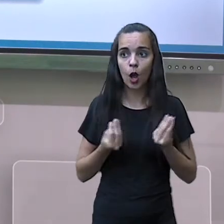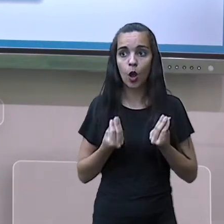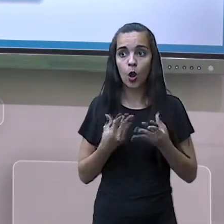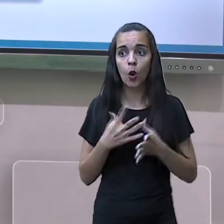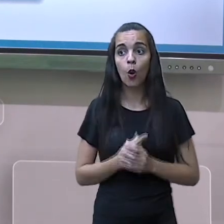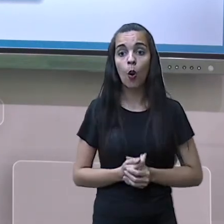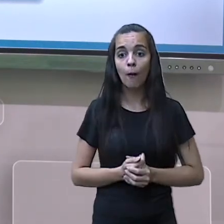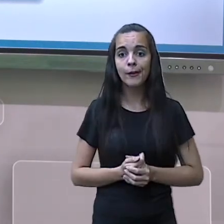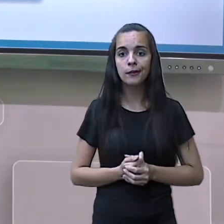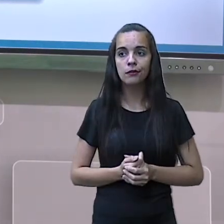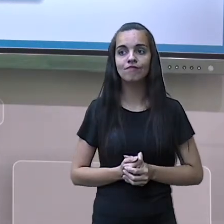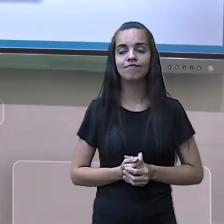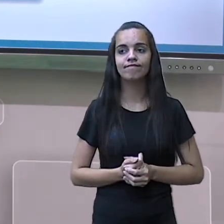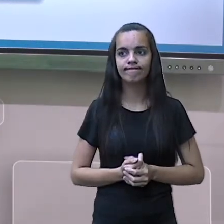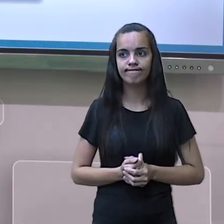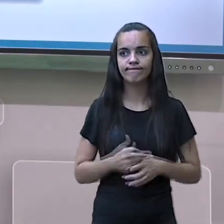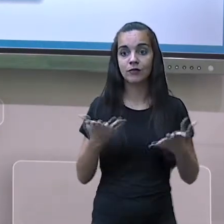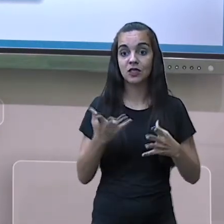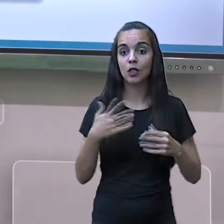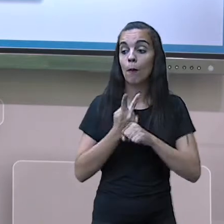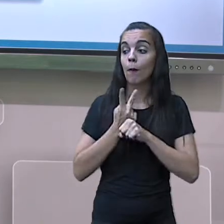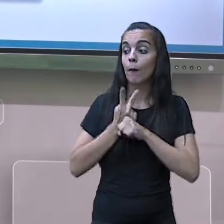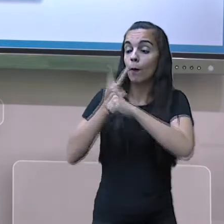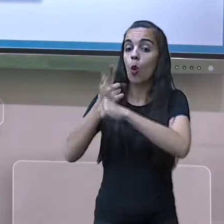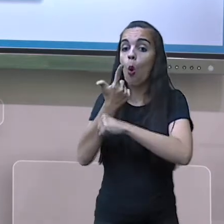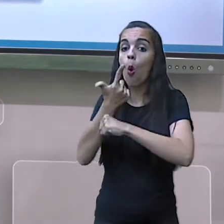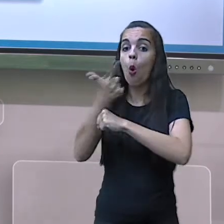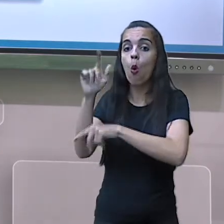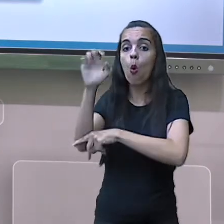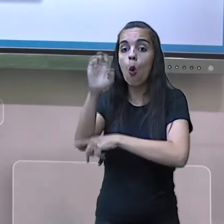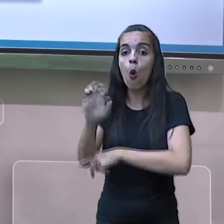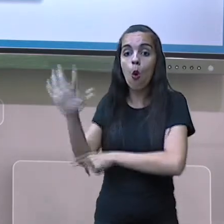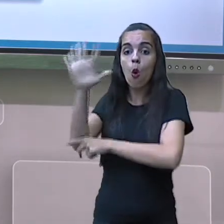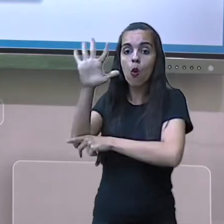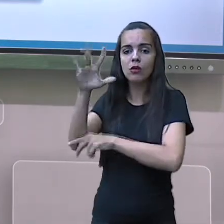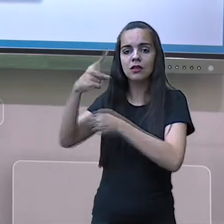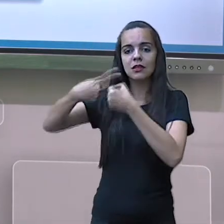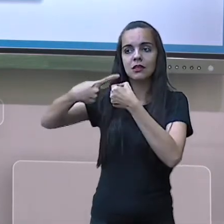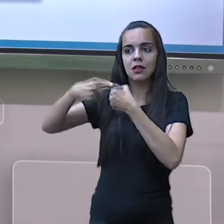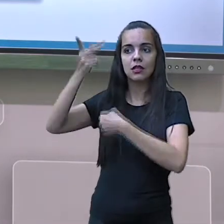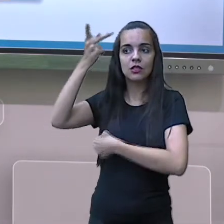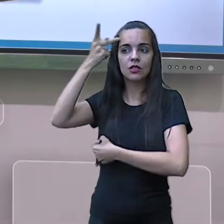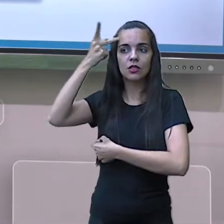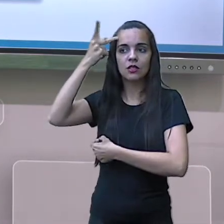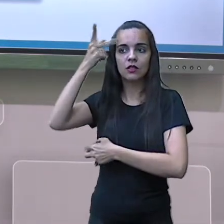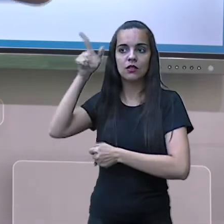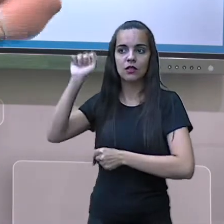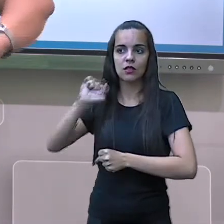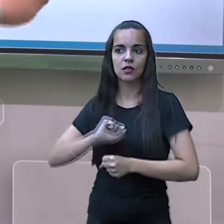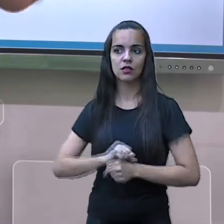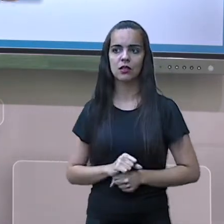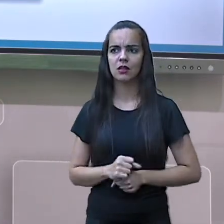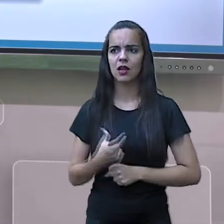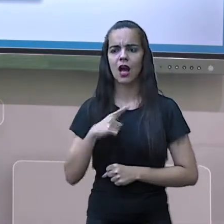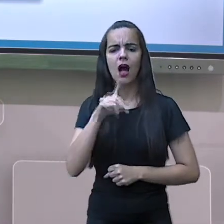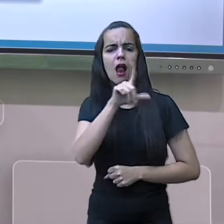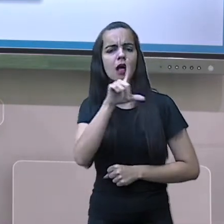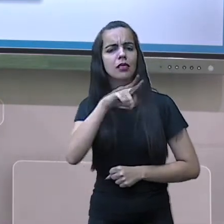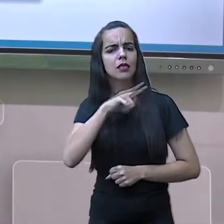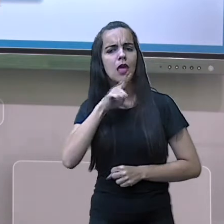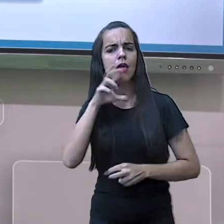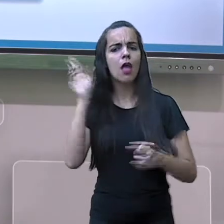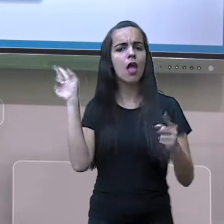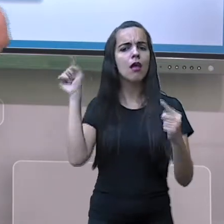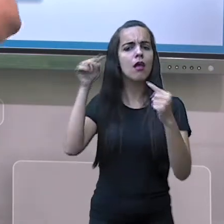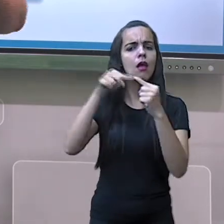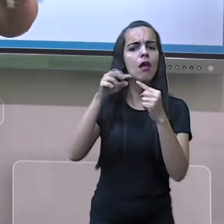encontrar isso aqui? São Paulo. Com certeza tem hospitais de referência lá para o